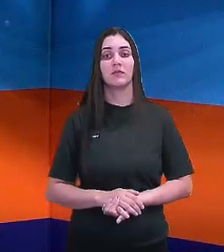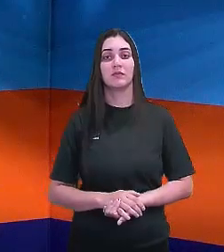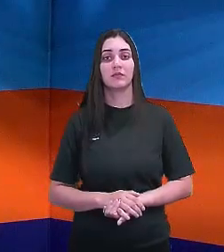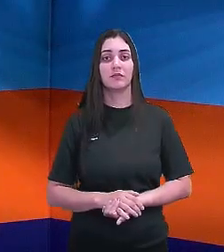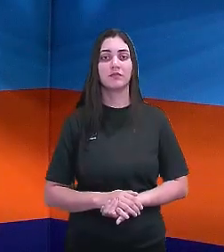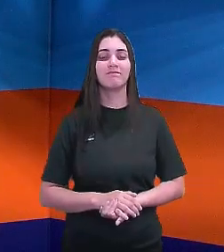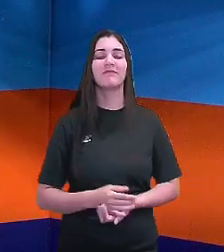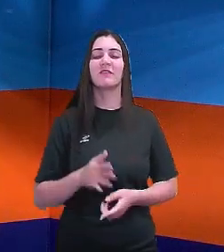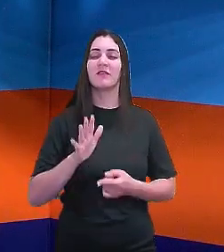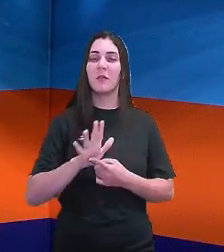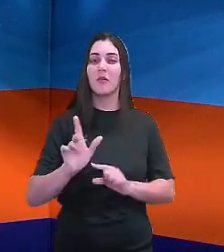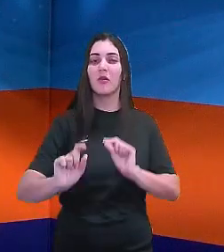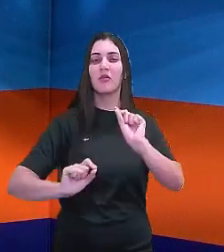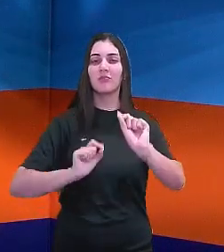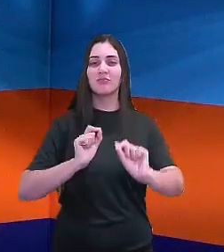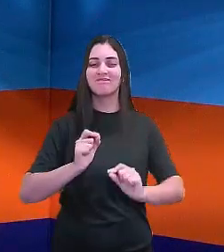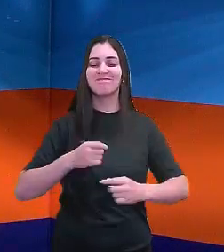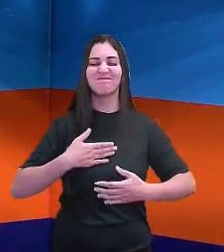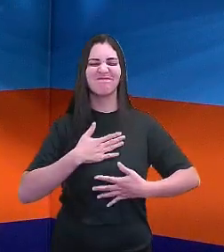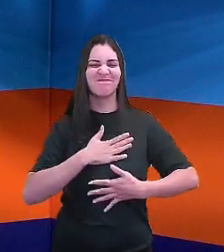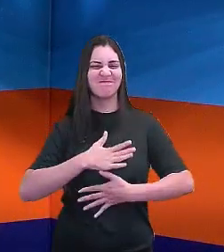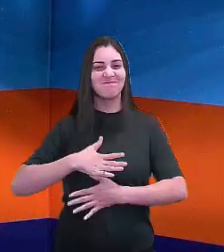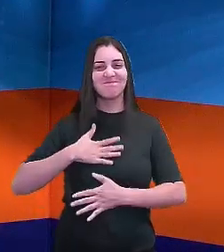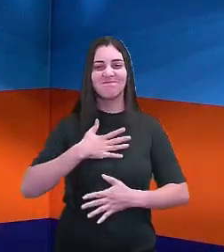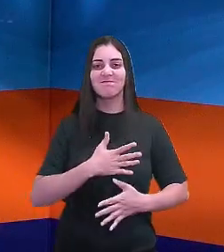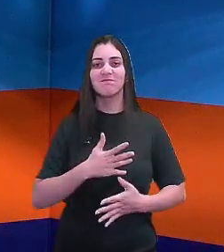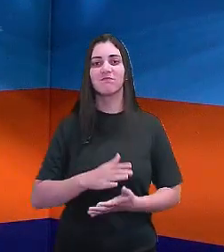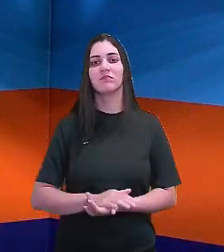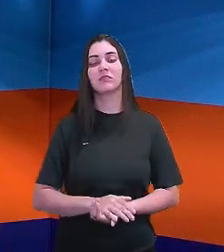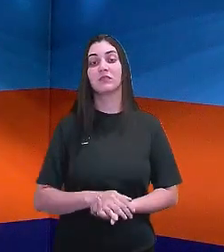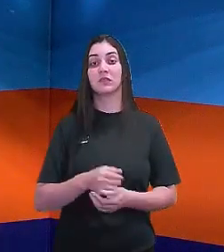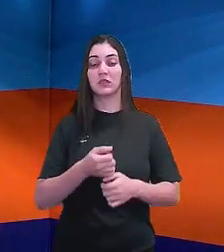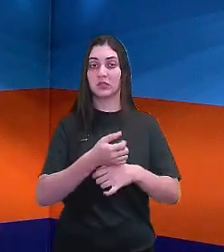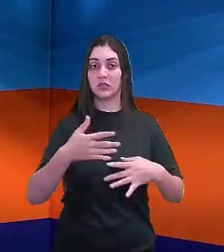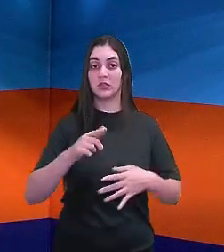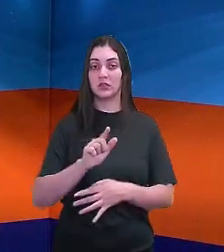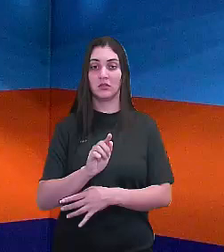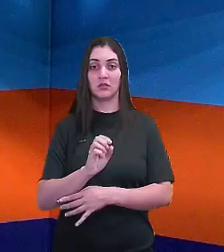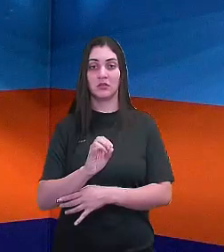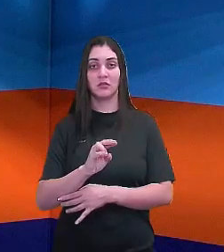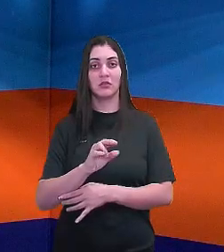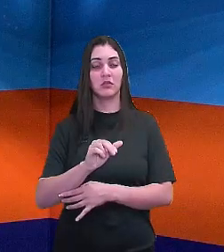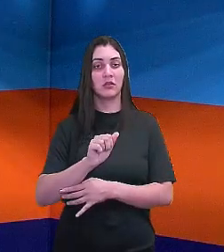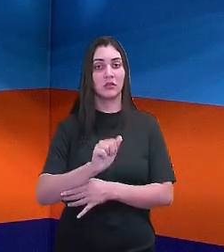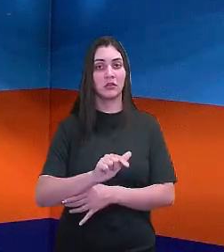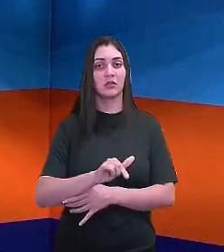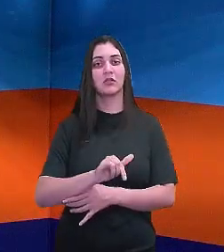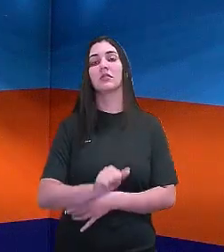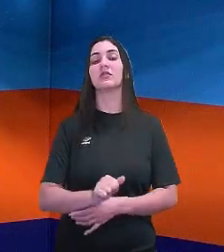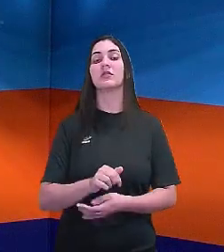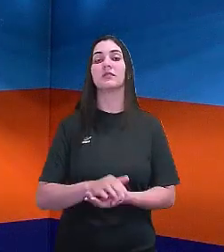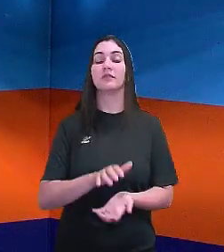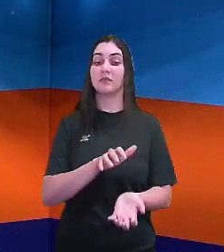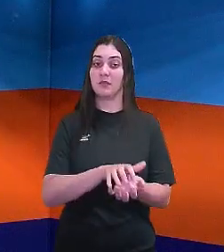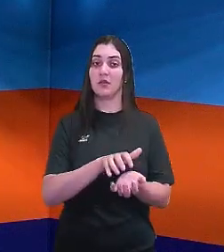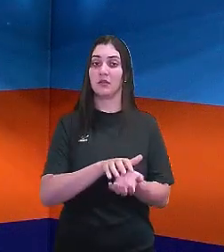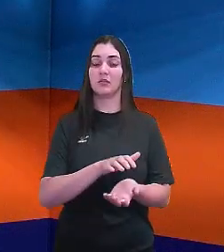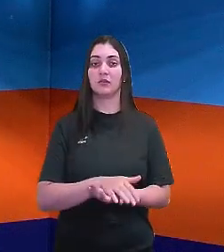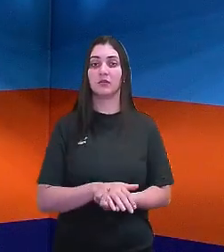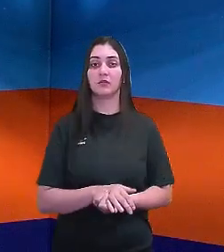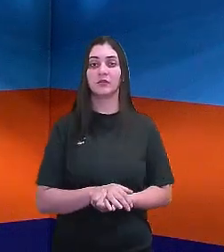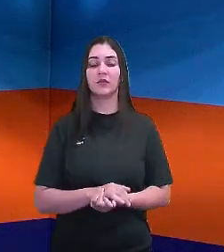insatisfação aqui em Goiânia, essa cidade da zona litorânea, pernambucana,